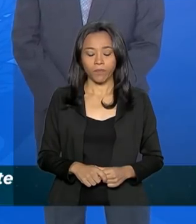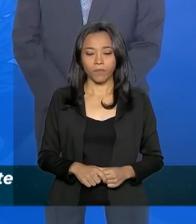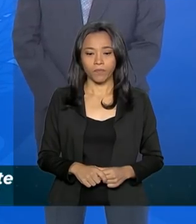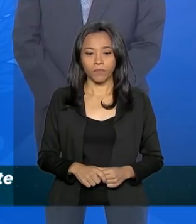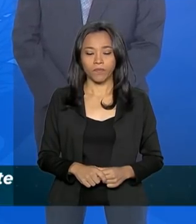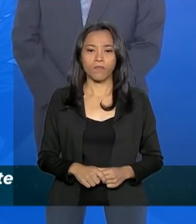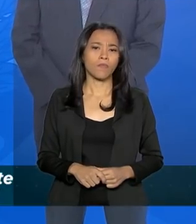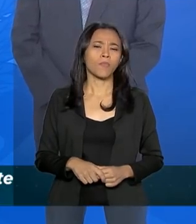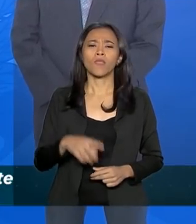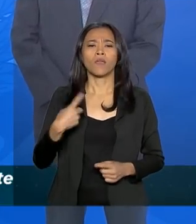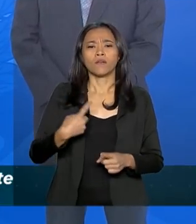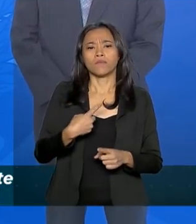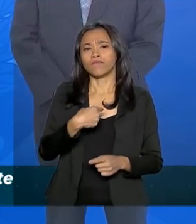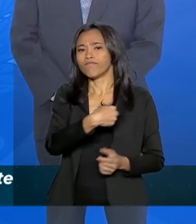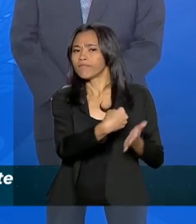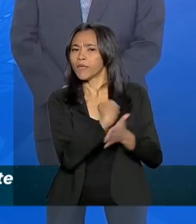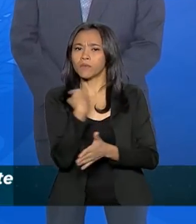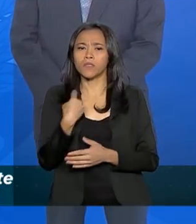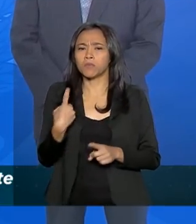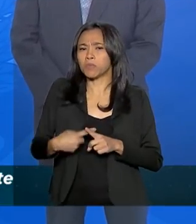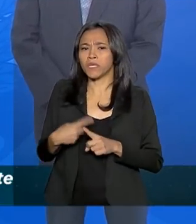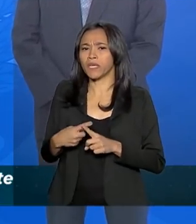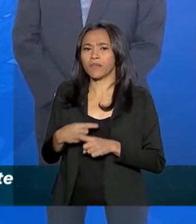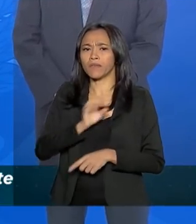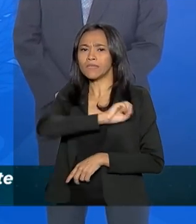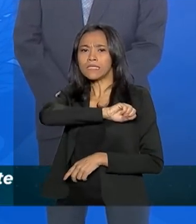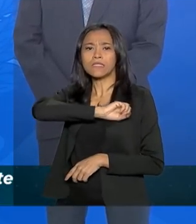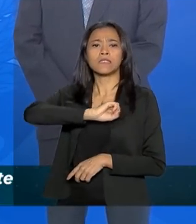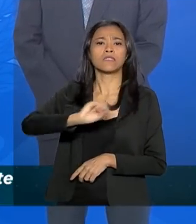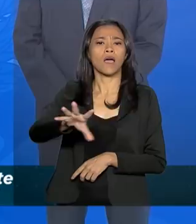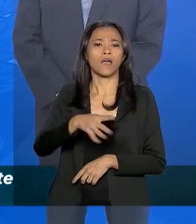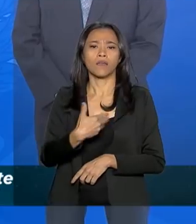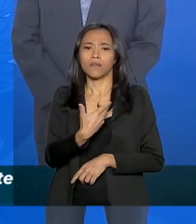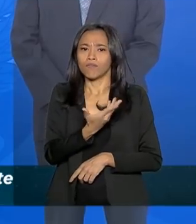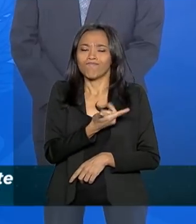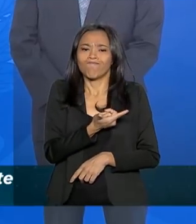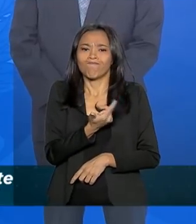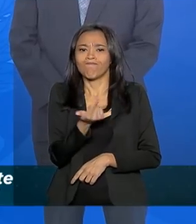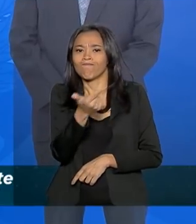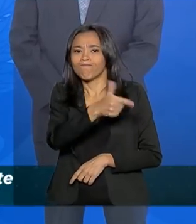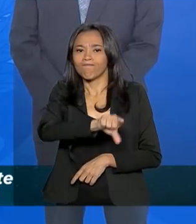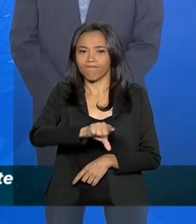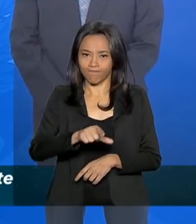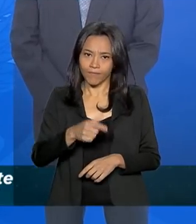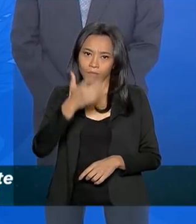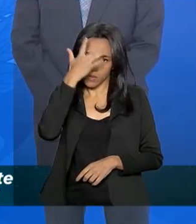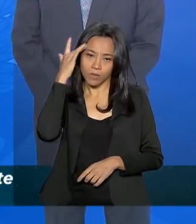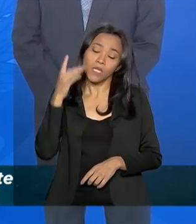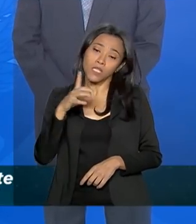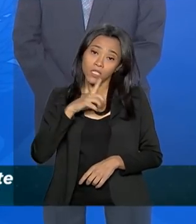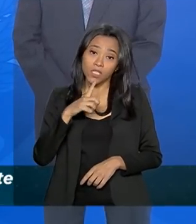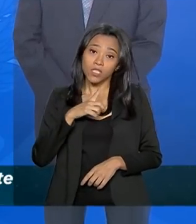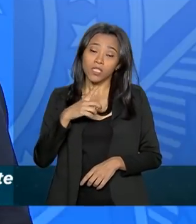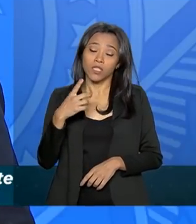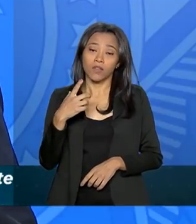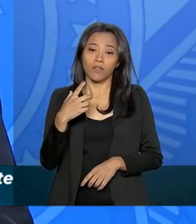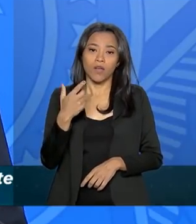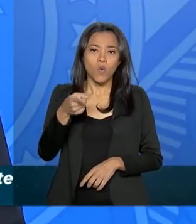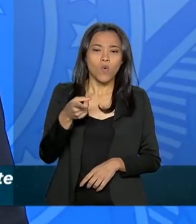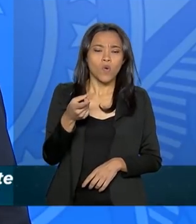A saída do general Juarez. Então, tinha uma função importantíssima a ser preenchida.